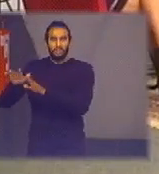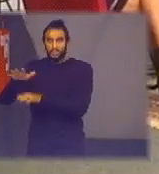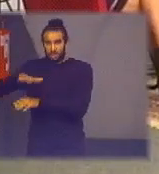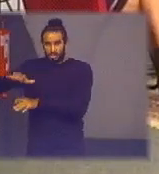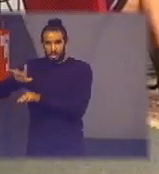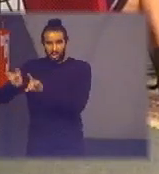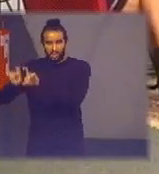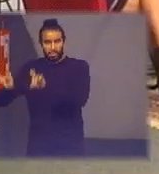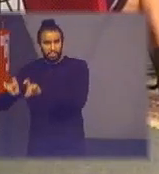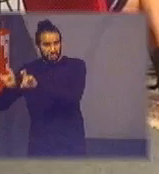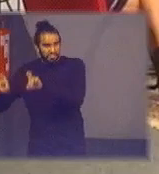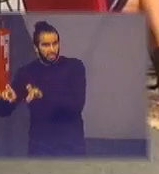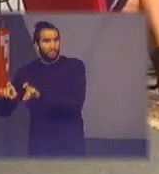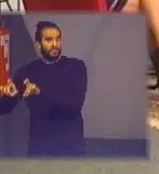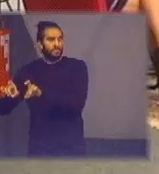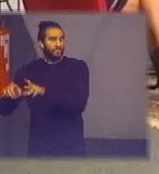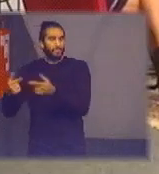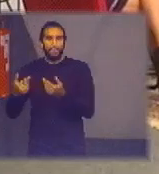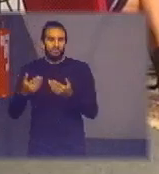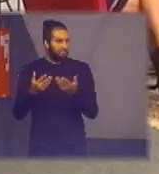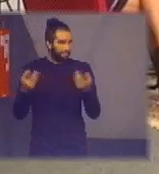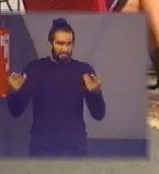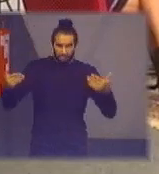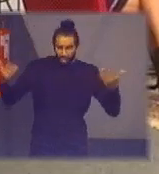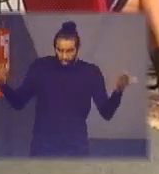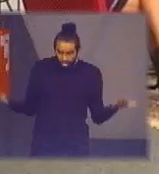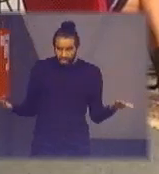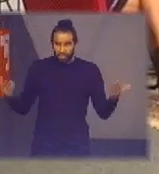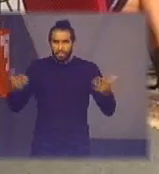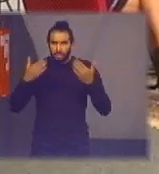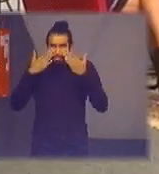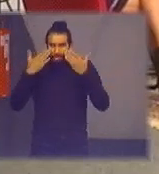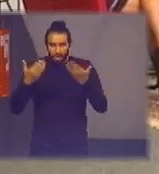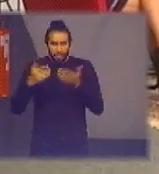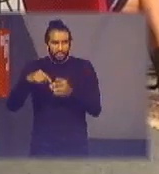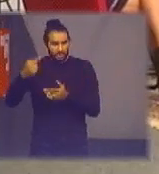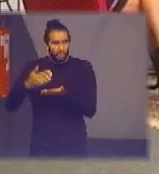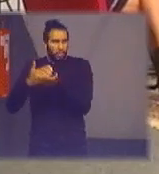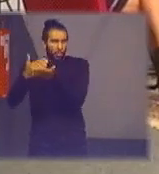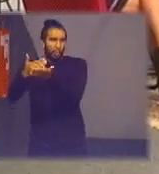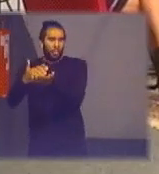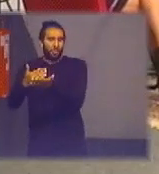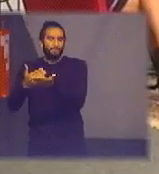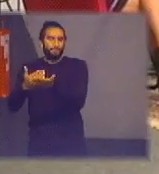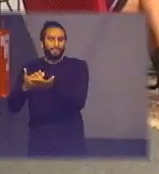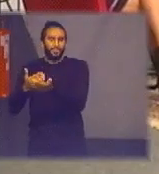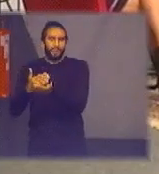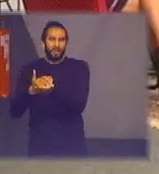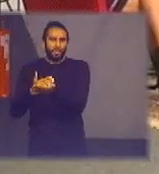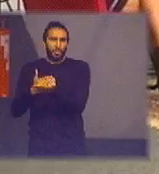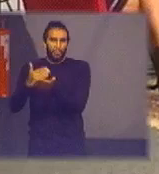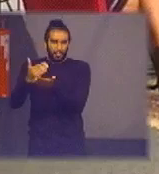eu vou deixar vocês se apresentarem primeiro depois a gente pode começar a passar para algumas perguntas entre nós